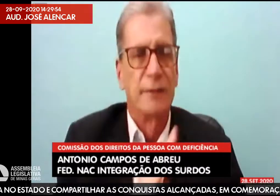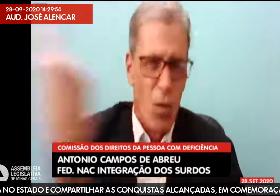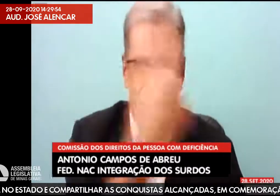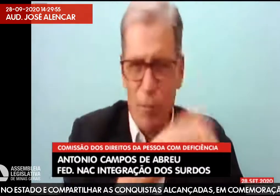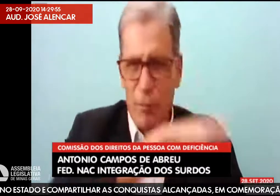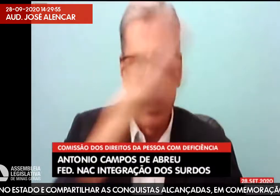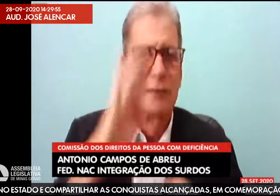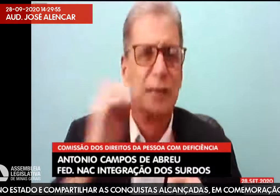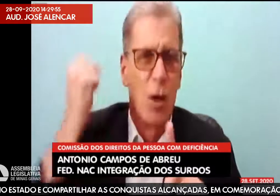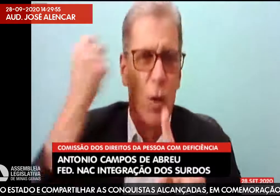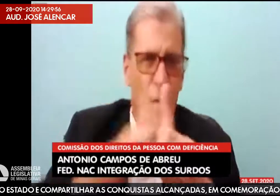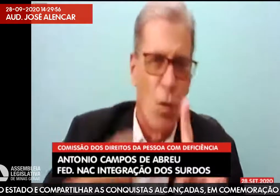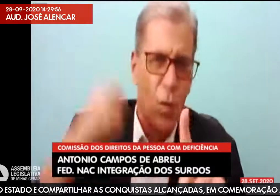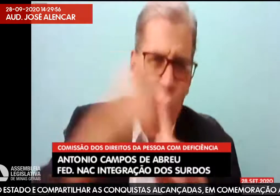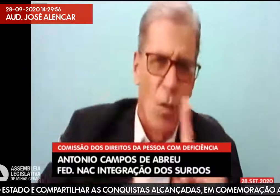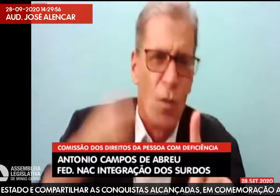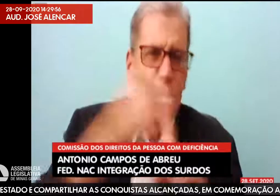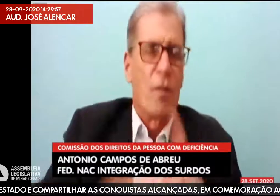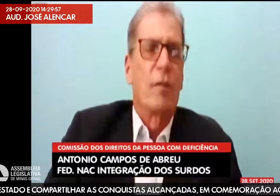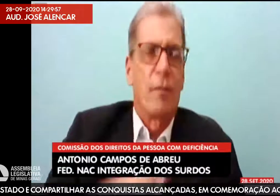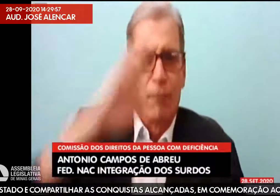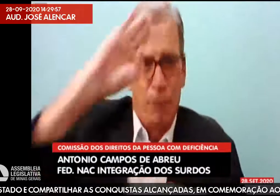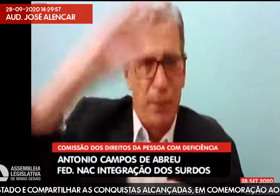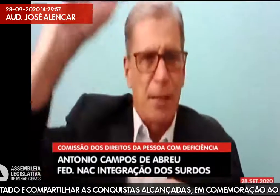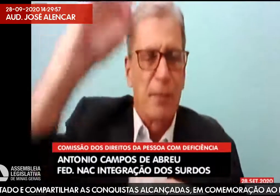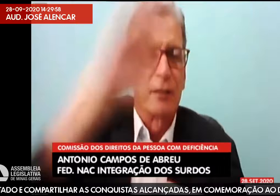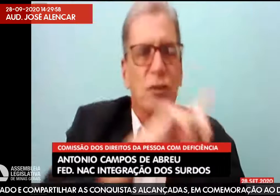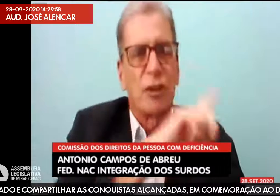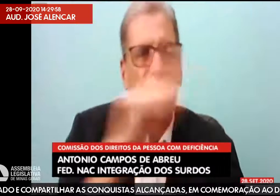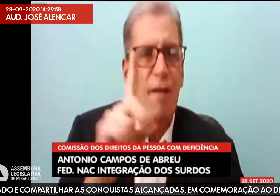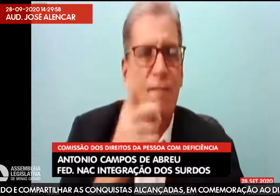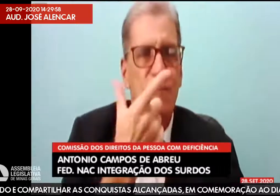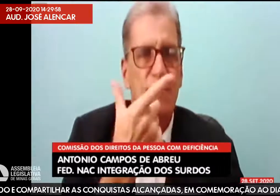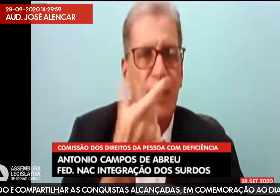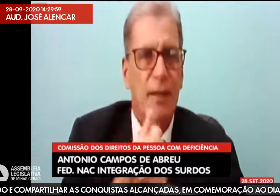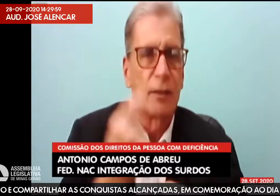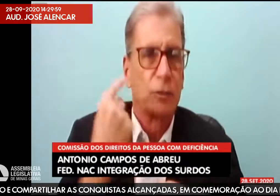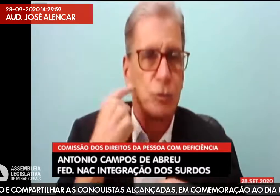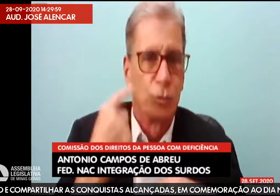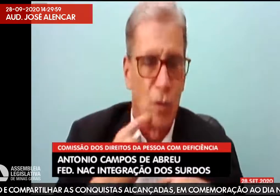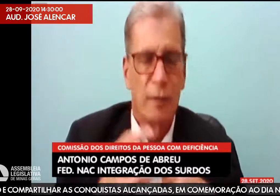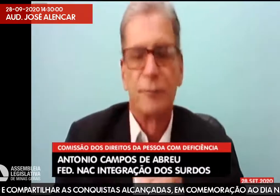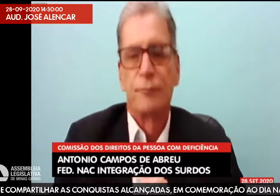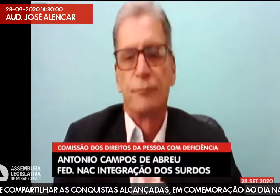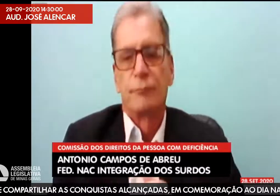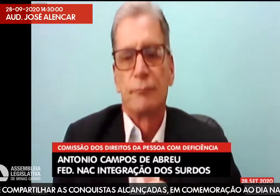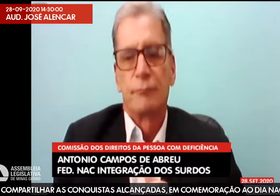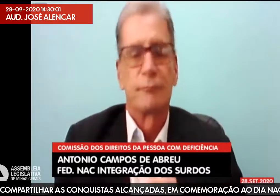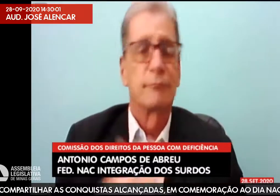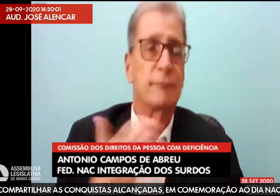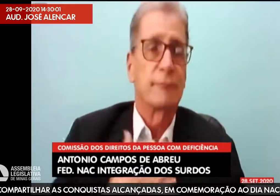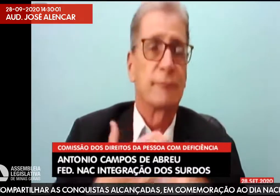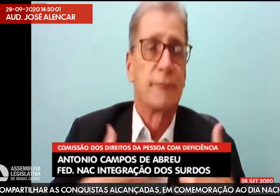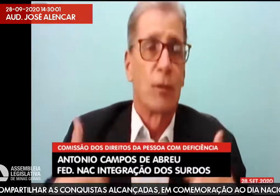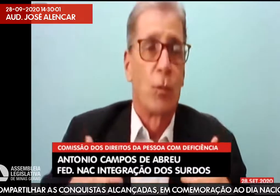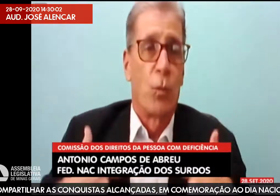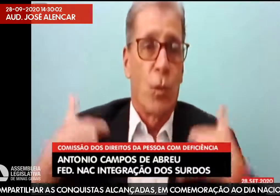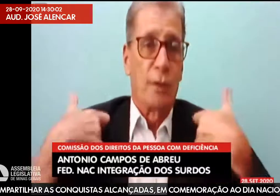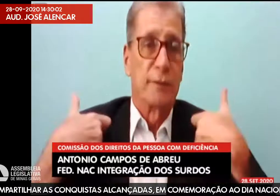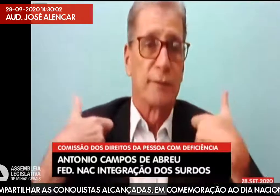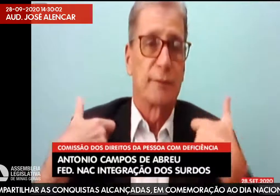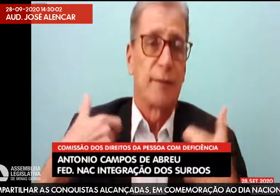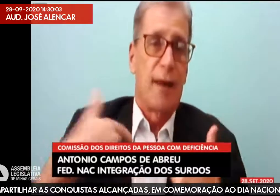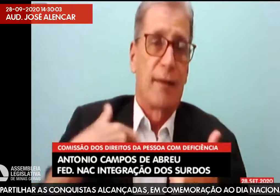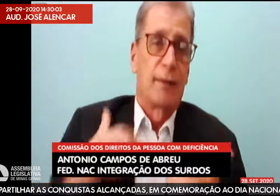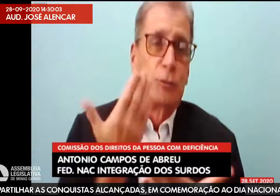brasileiros, pelas lutas, principalmente pelo dia 26, o Dia Nacional do Surdo.